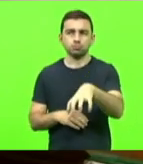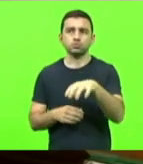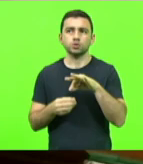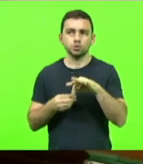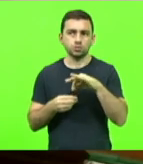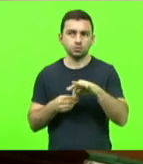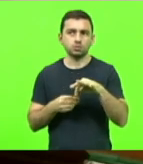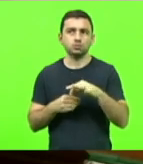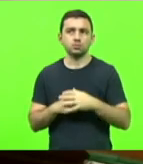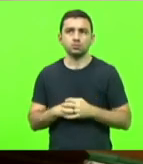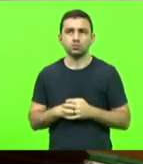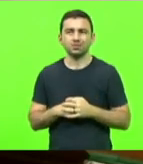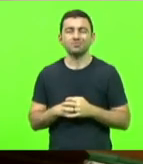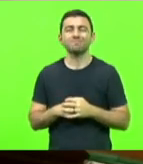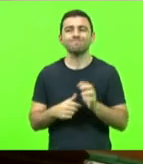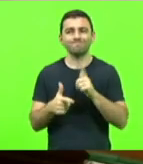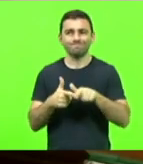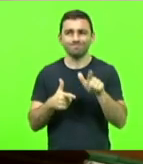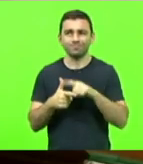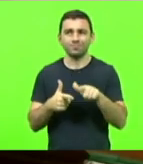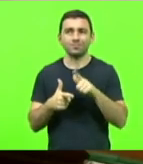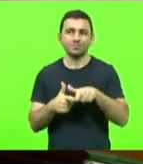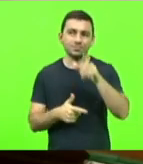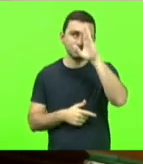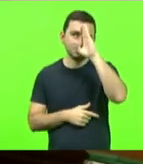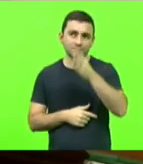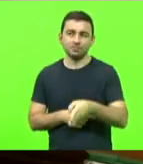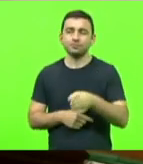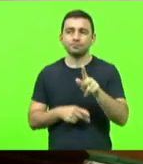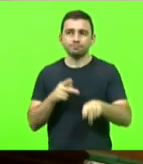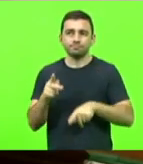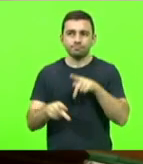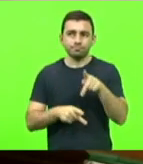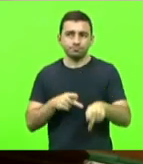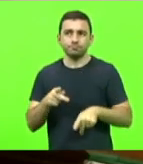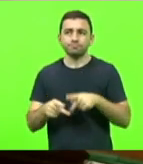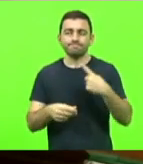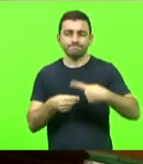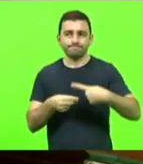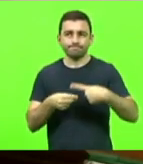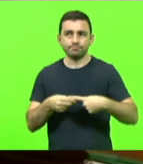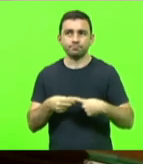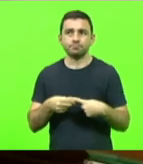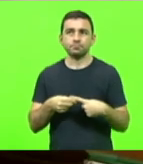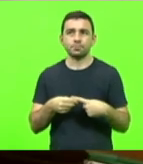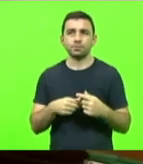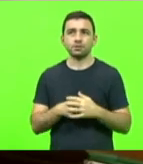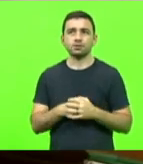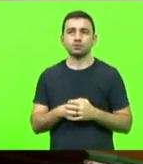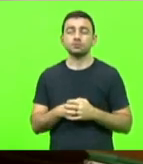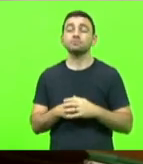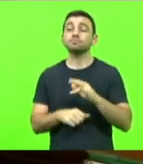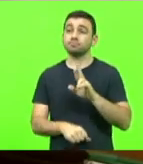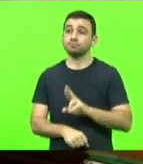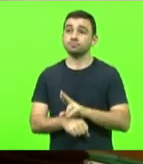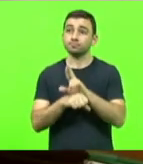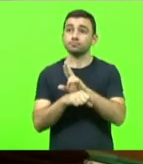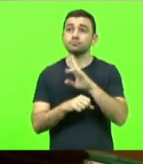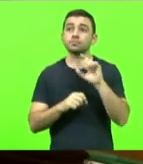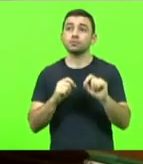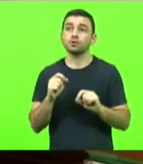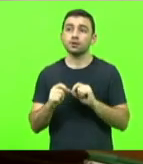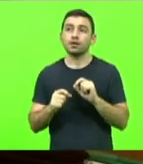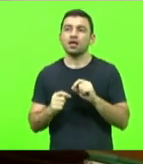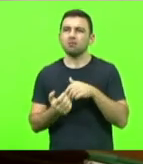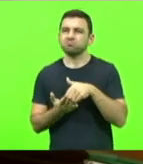ela afeta diretamente a população do município e representa a demissão